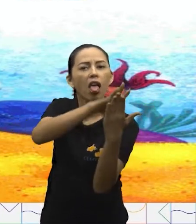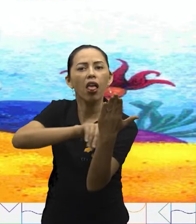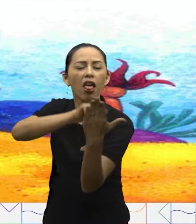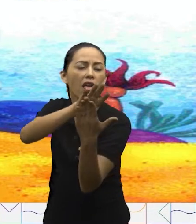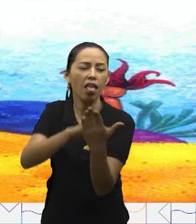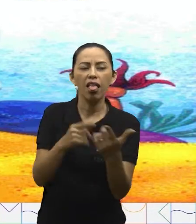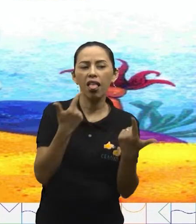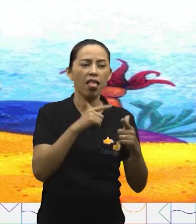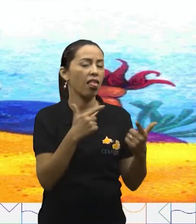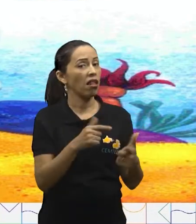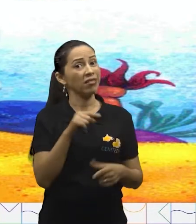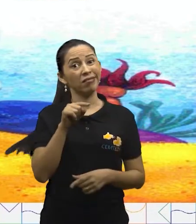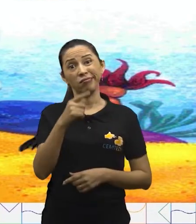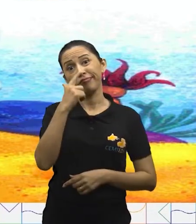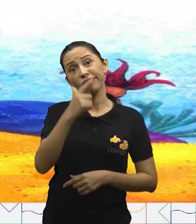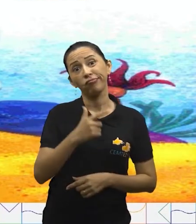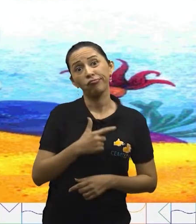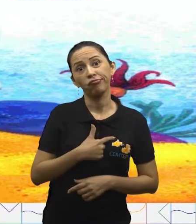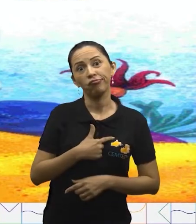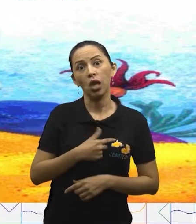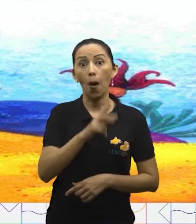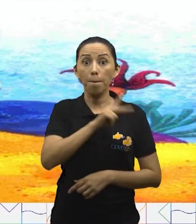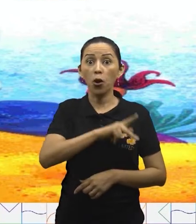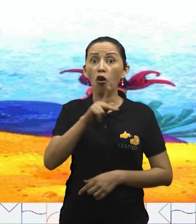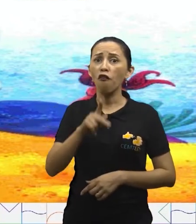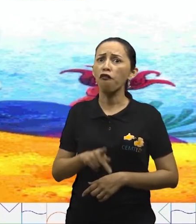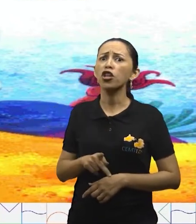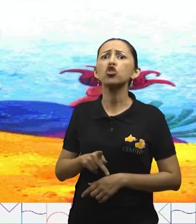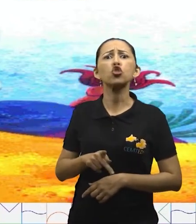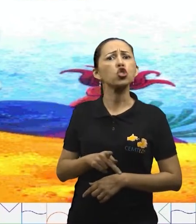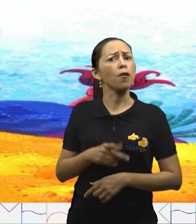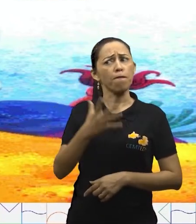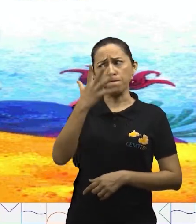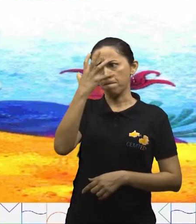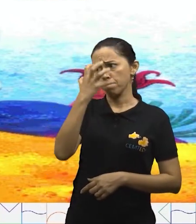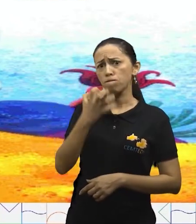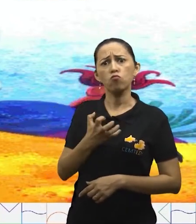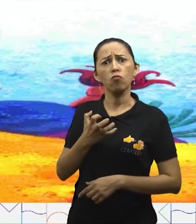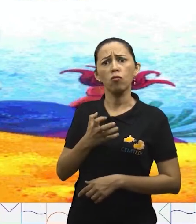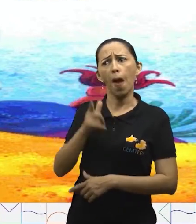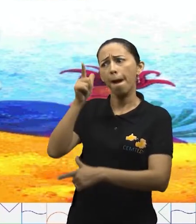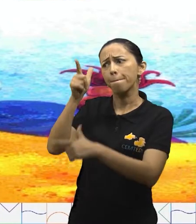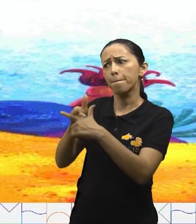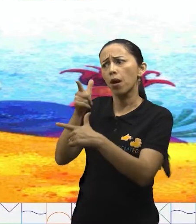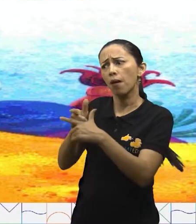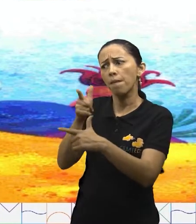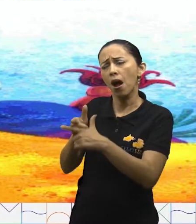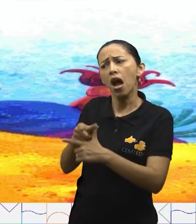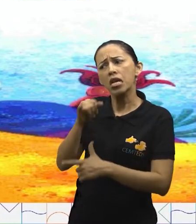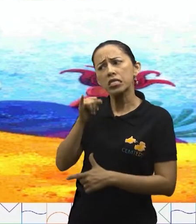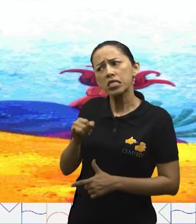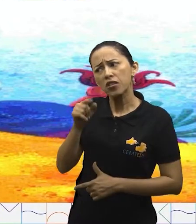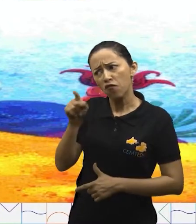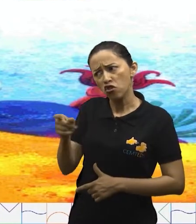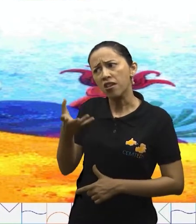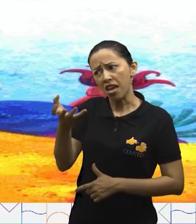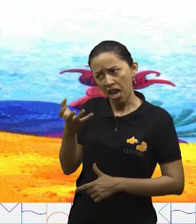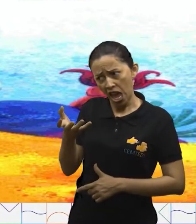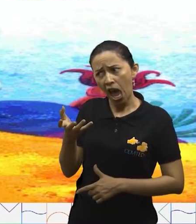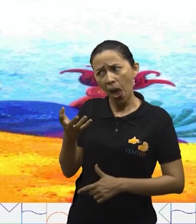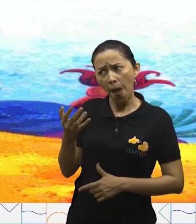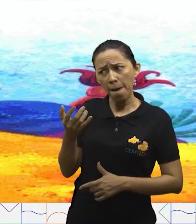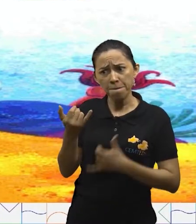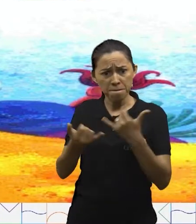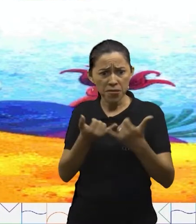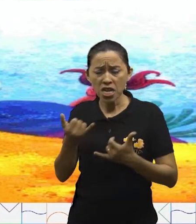feia. Dona Oestra ficou aborrecida. Olha aqui, menino. Se você quiser, pode ficar. Mas